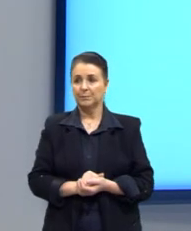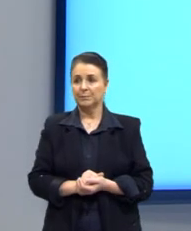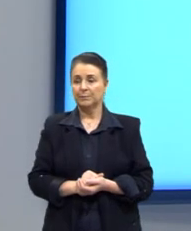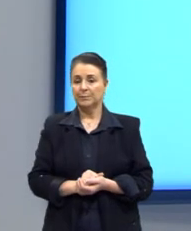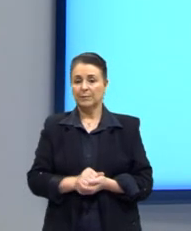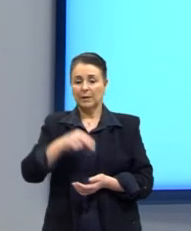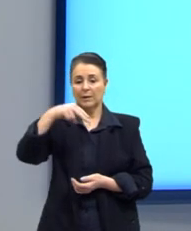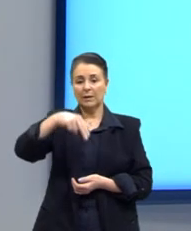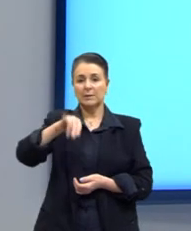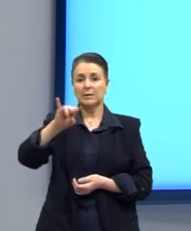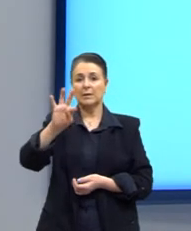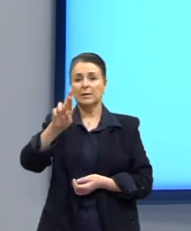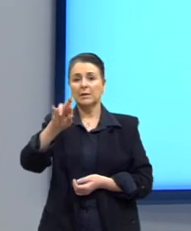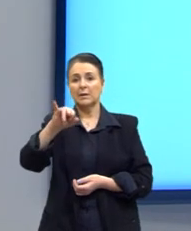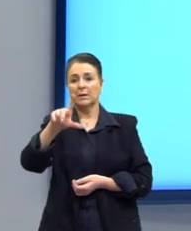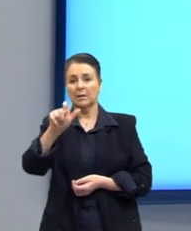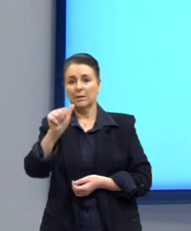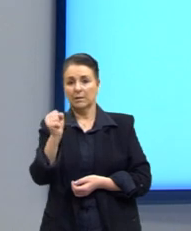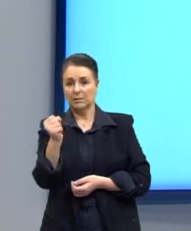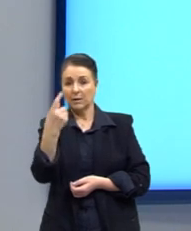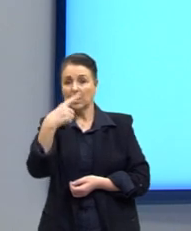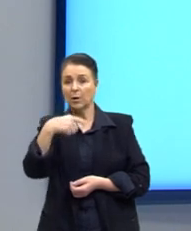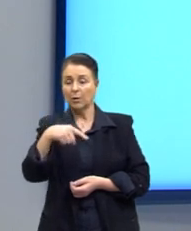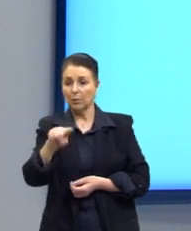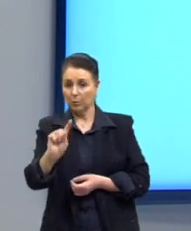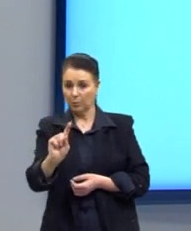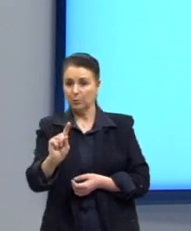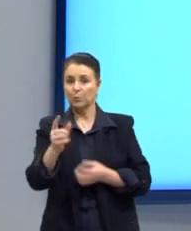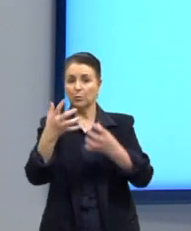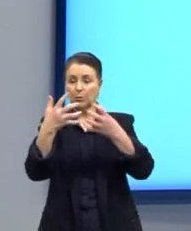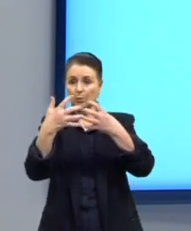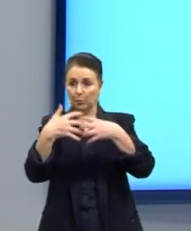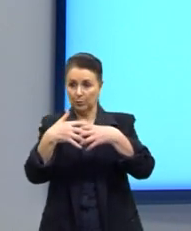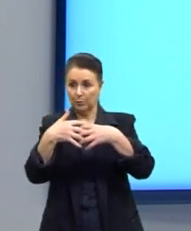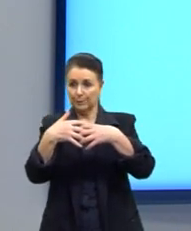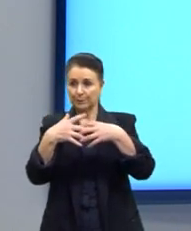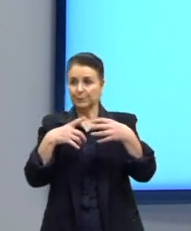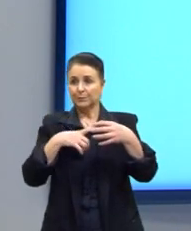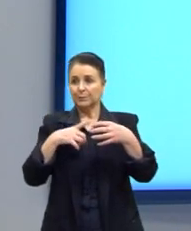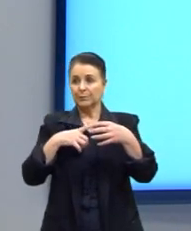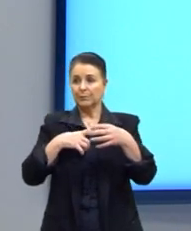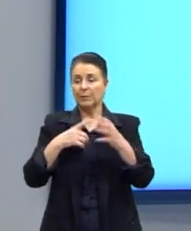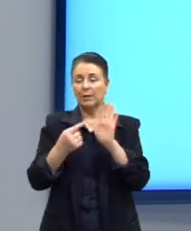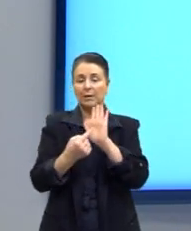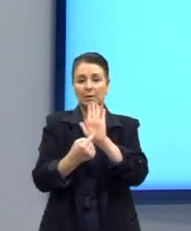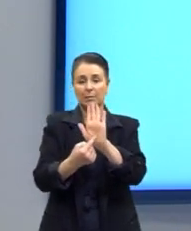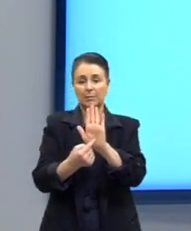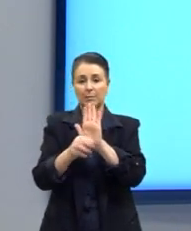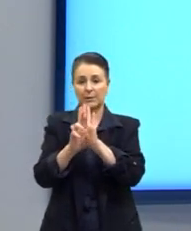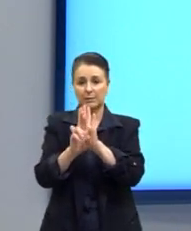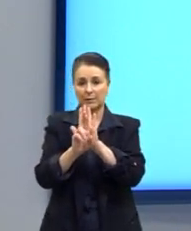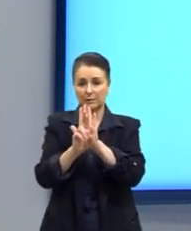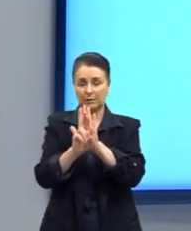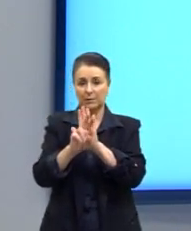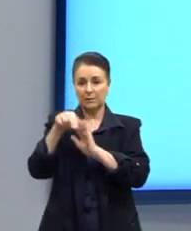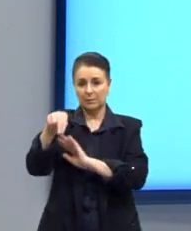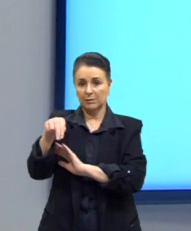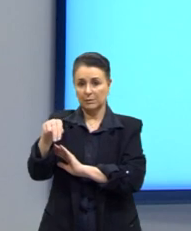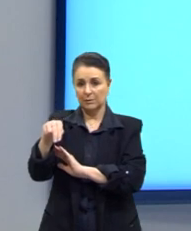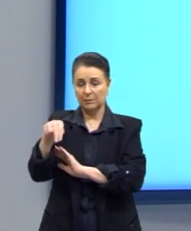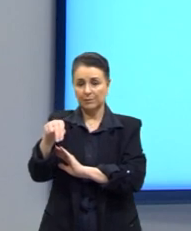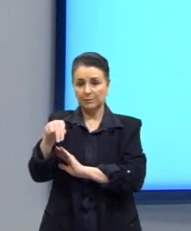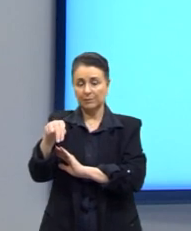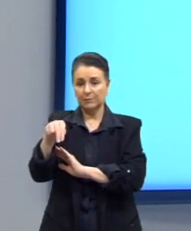E as nitrilas, que é outro grupo funcional que apresenta o nitrogênio na sua composição, é